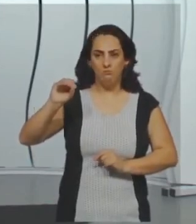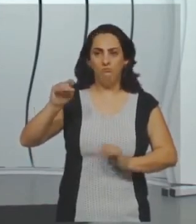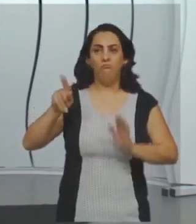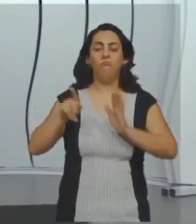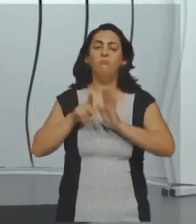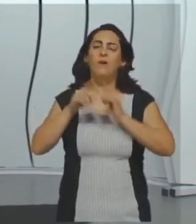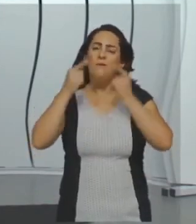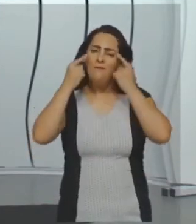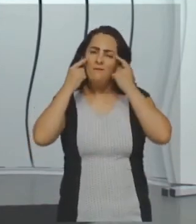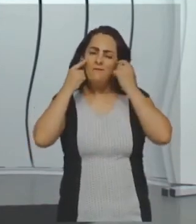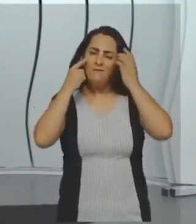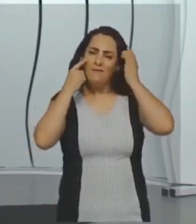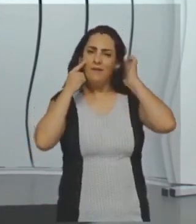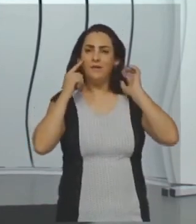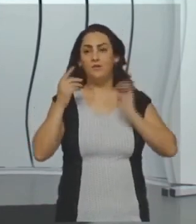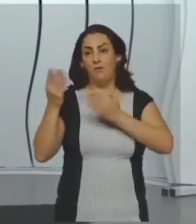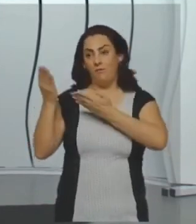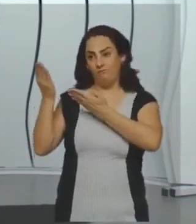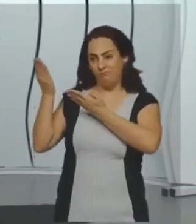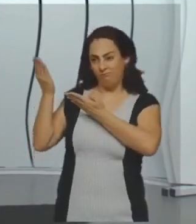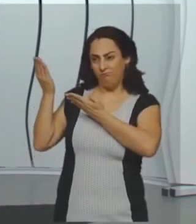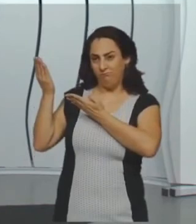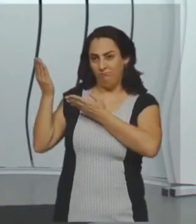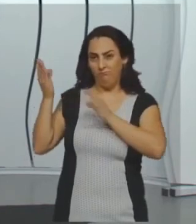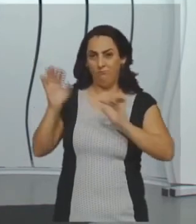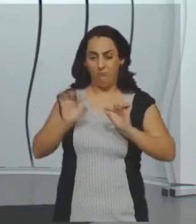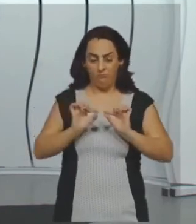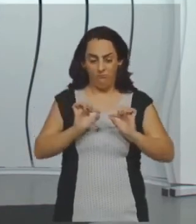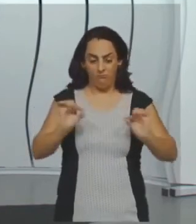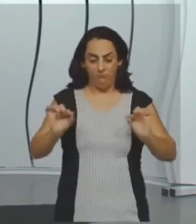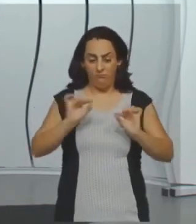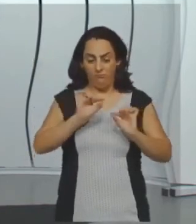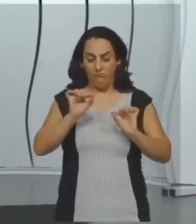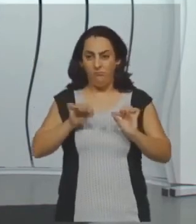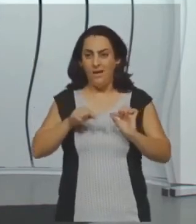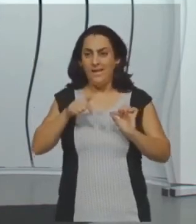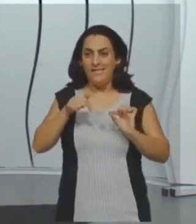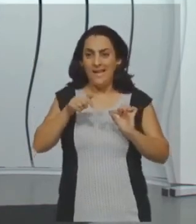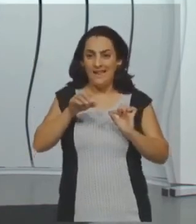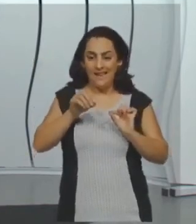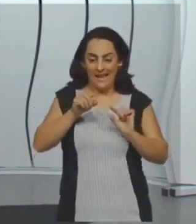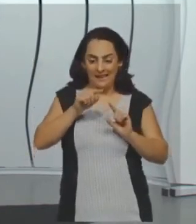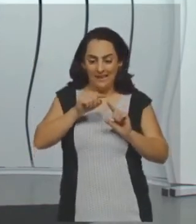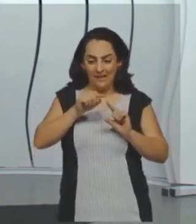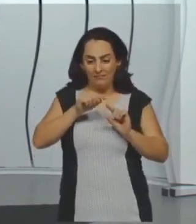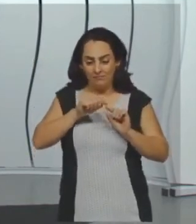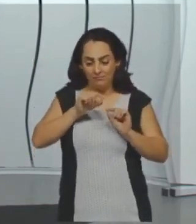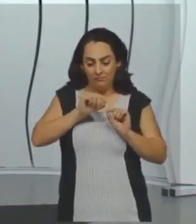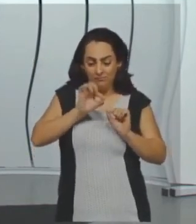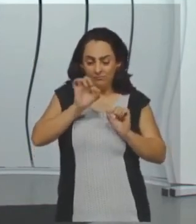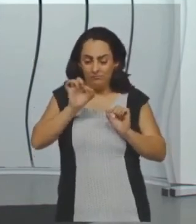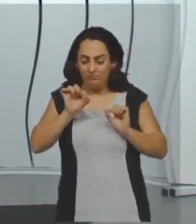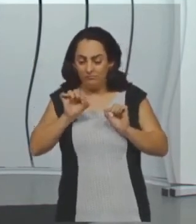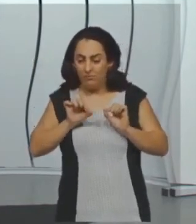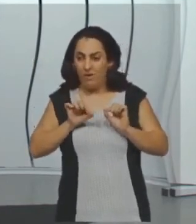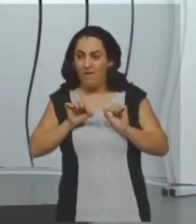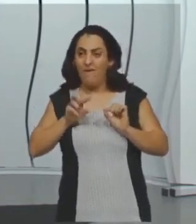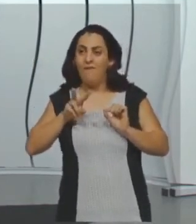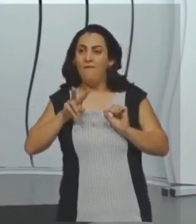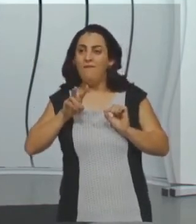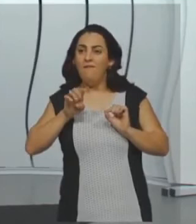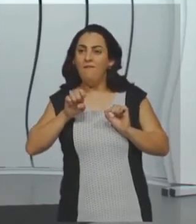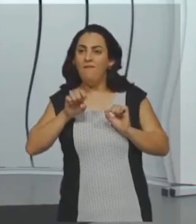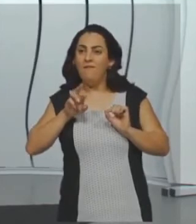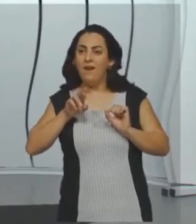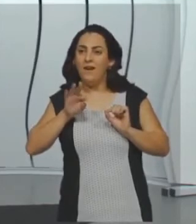pelo vértice. Então, eu tenho aqui, olha, este ângulo de 70 graus. Vocês podem observar que aqui eu tenho o vértice